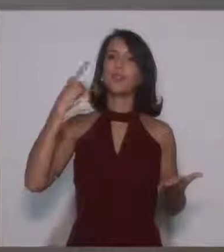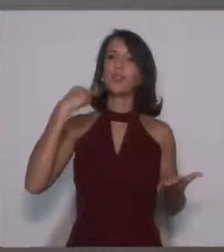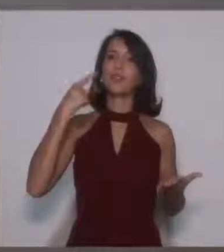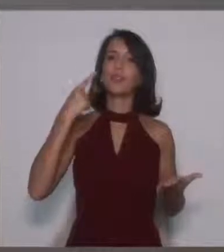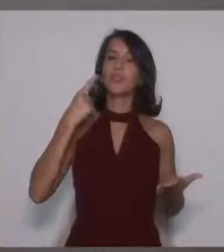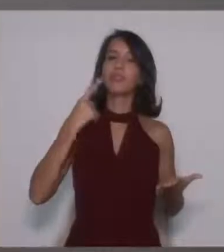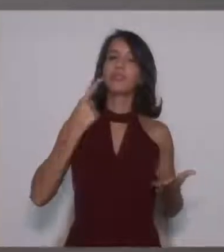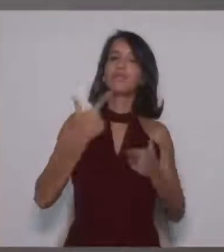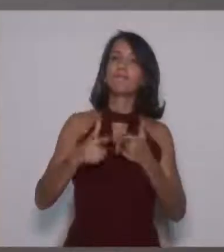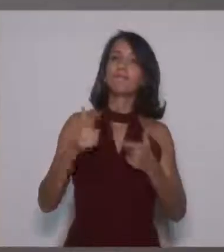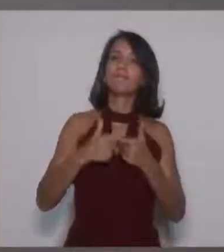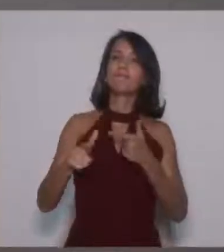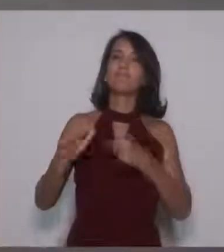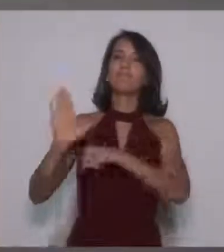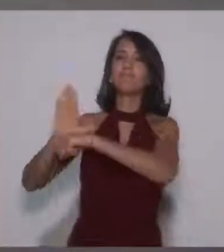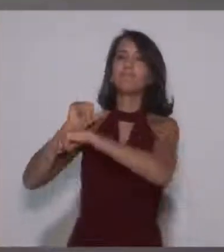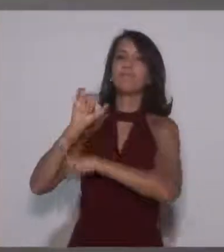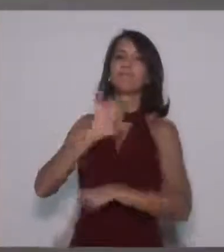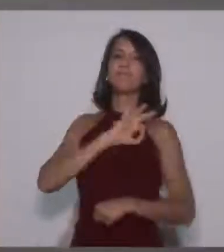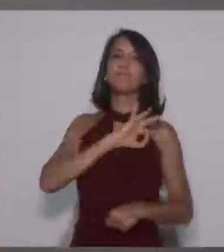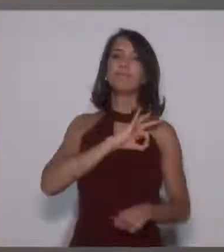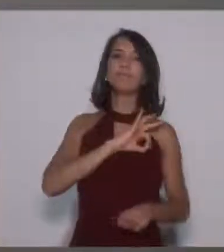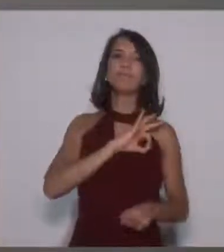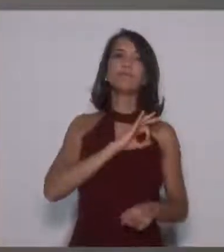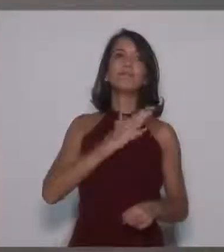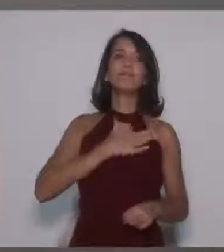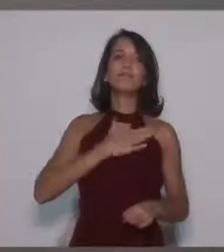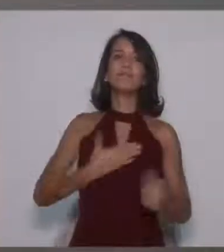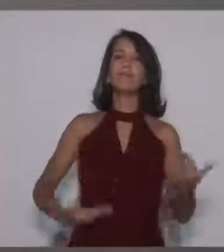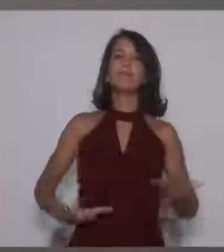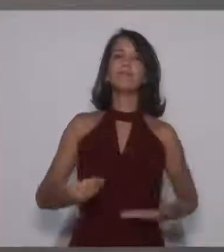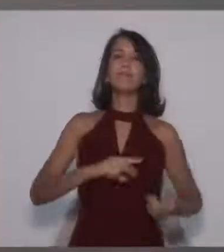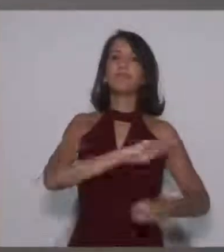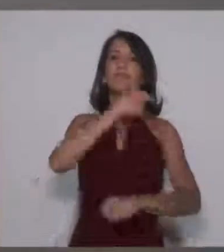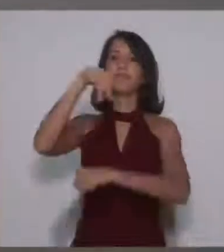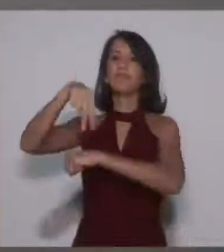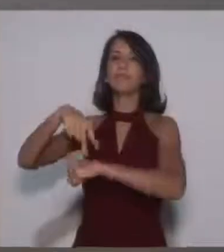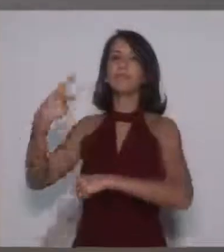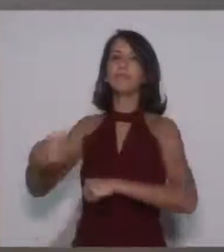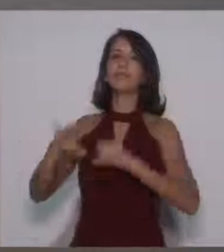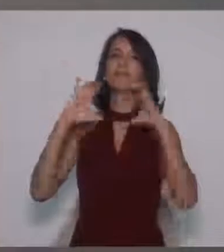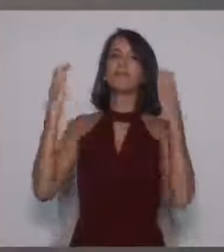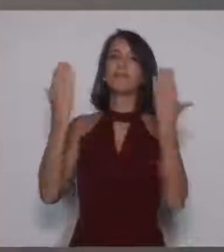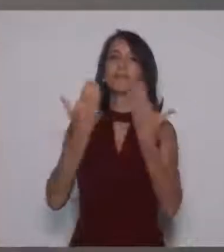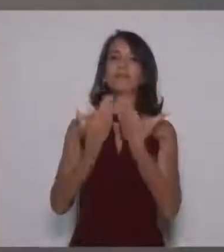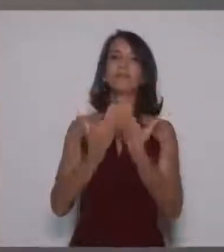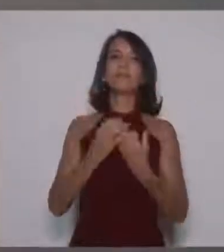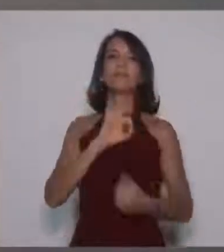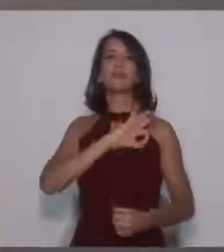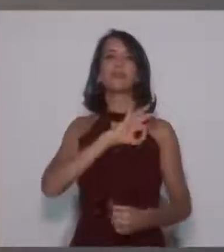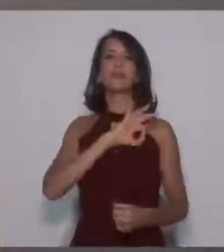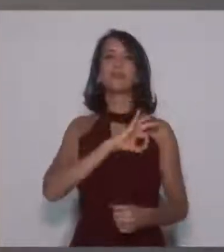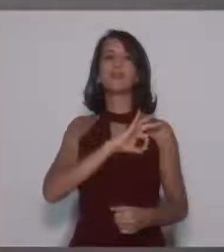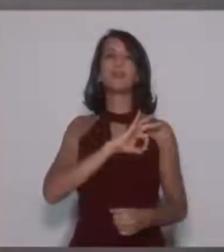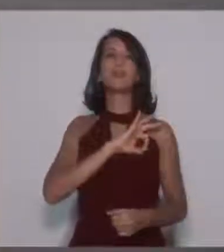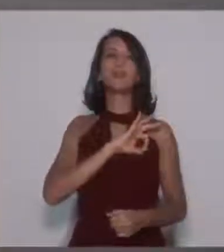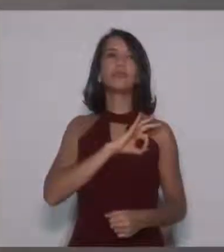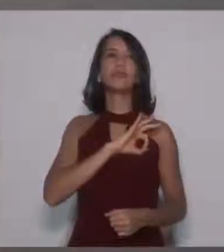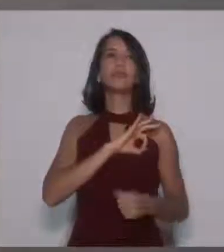solicitar a guarda. E eu, como estava de serviço, acompanhei como GCM. E tive